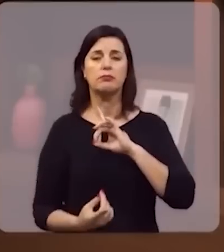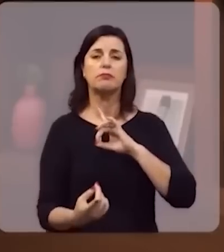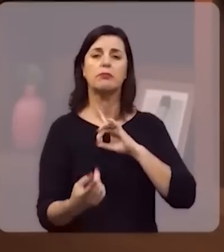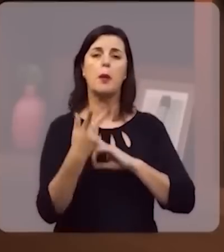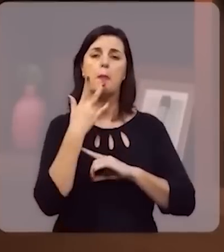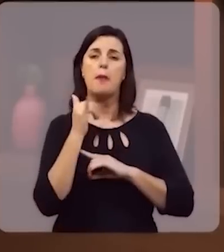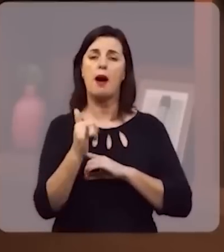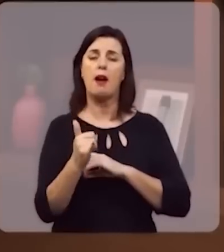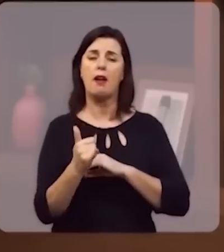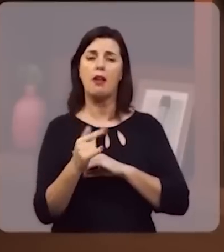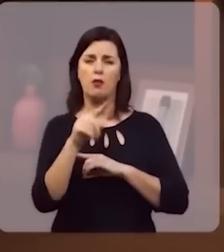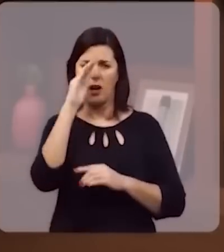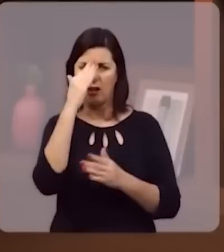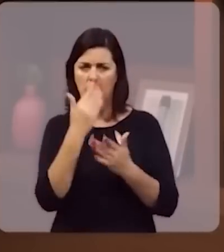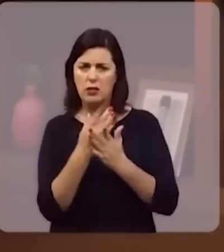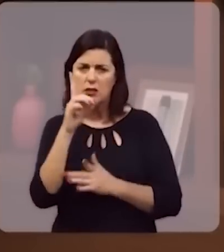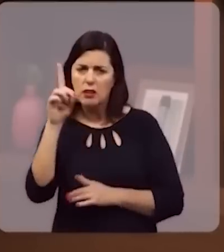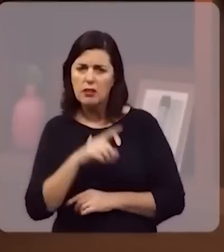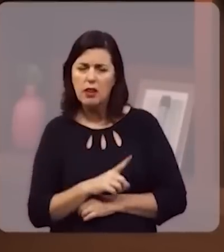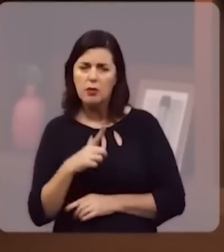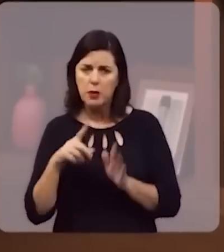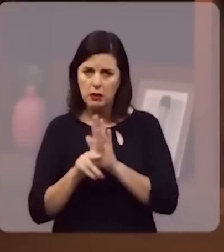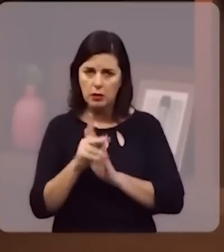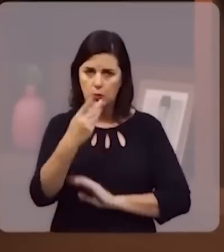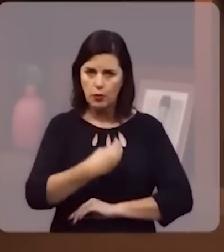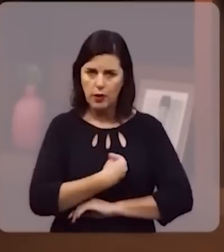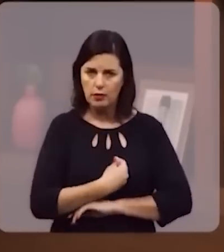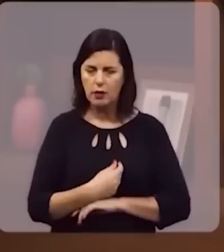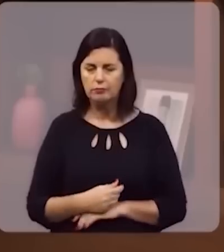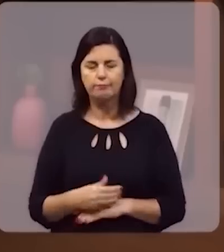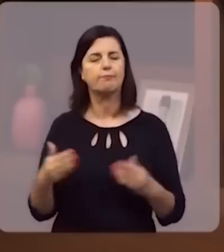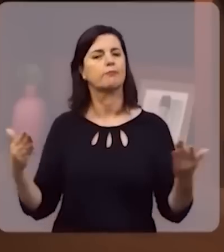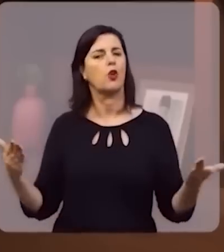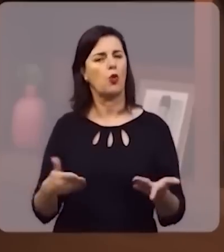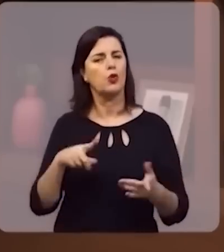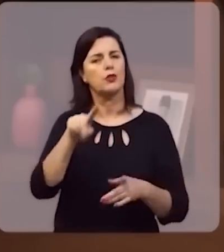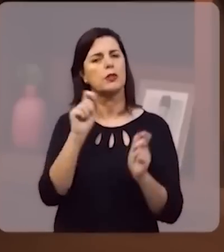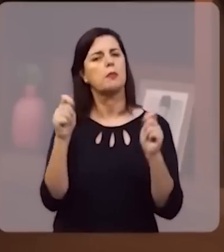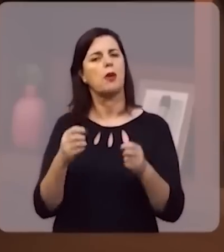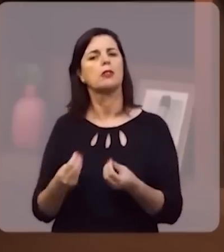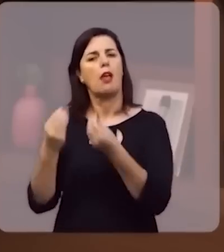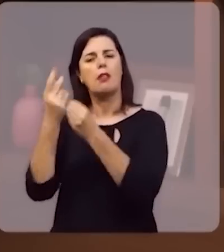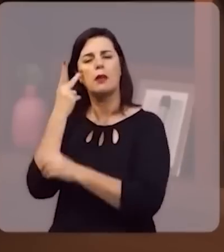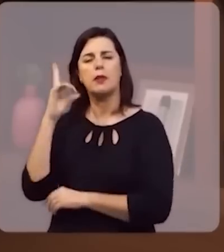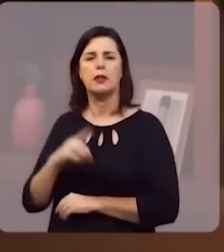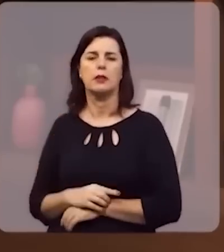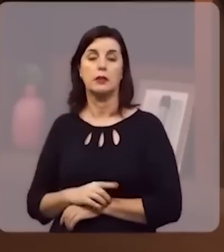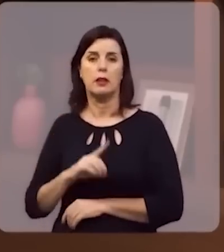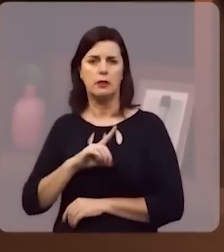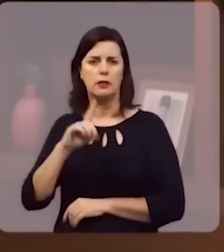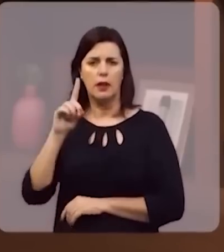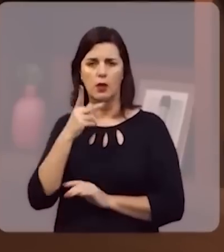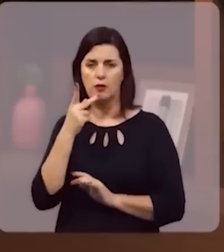com o Pai. Você crê neste Deus, Ele é o Deus da sua vida. Hoje, você pode se render a Ele. Este